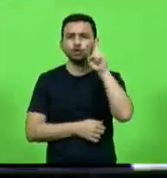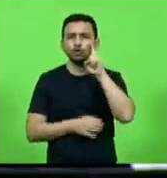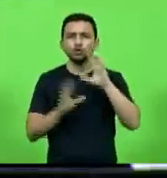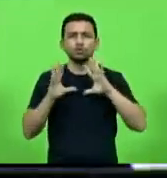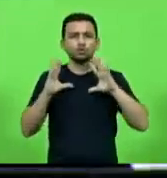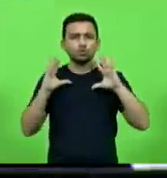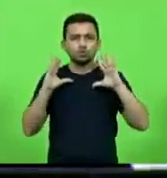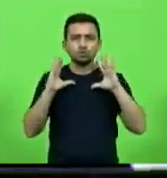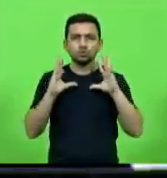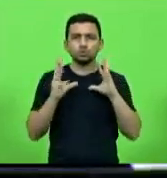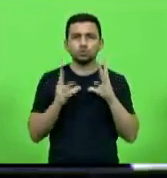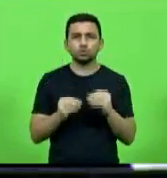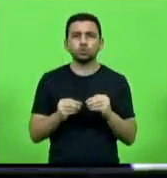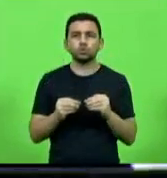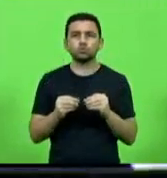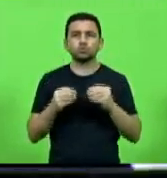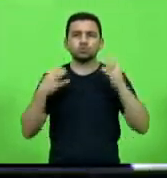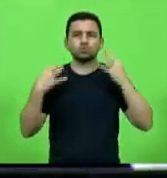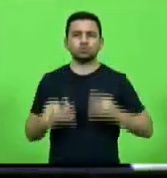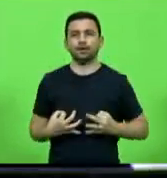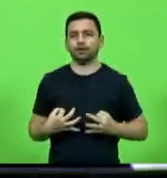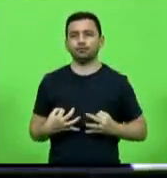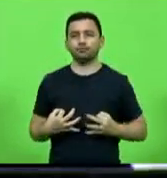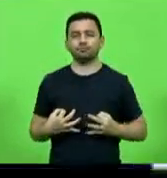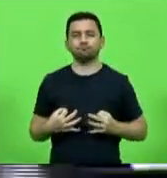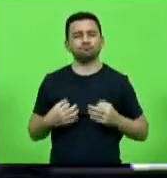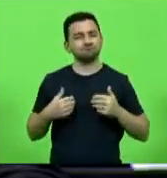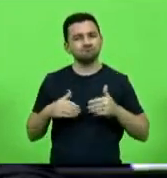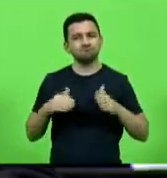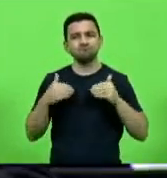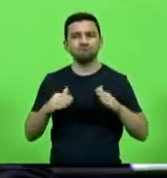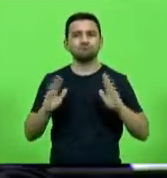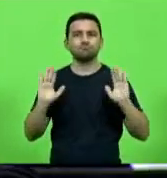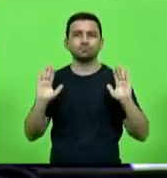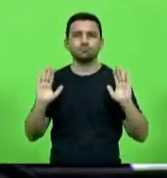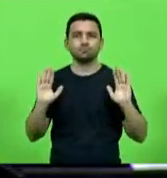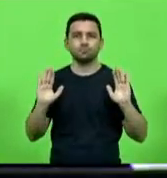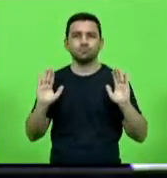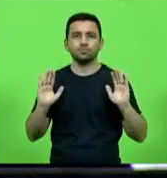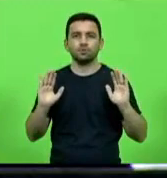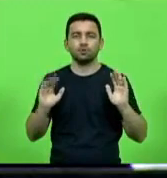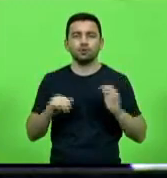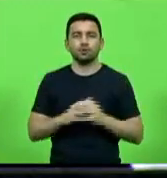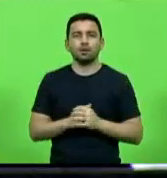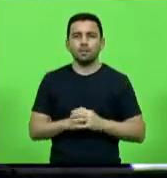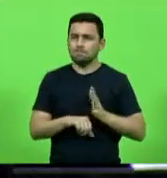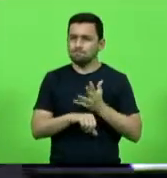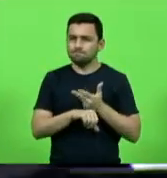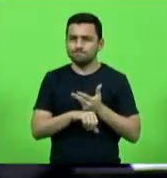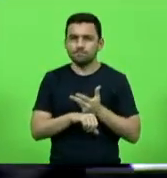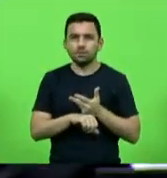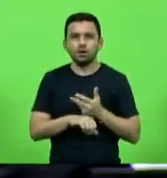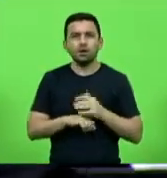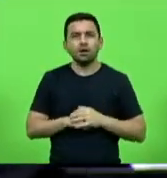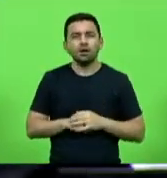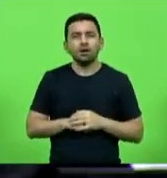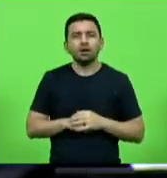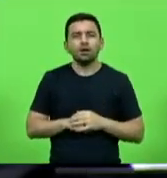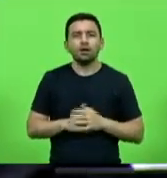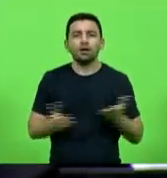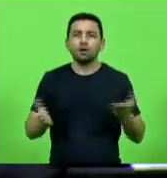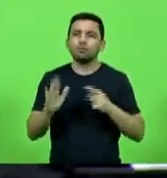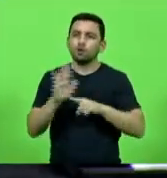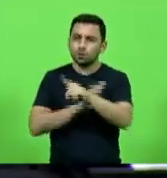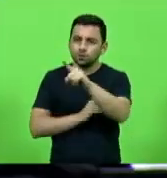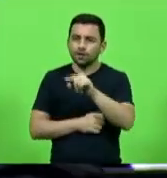tudo certo tudo certo tinha pressa agora o doutor